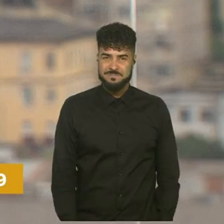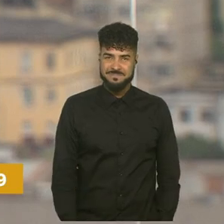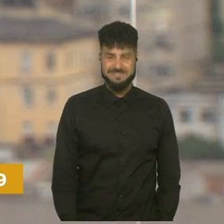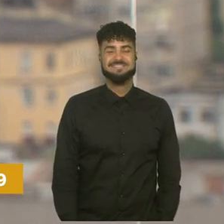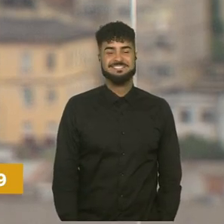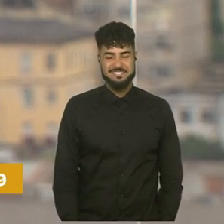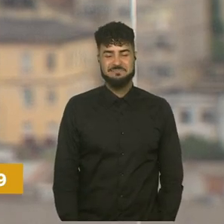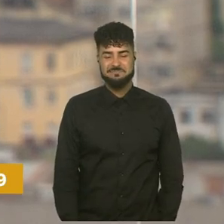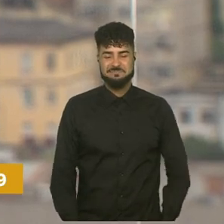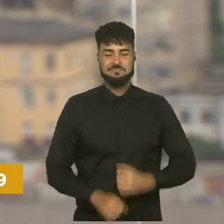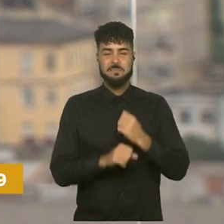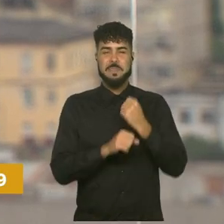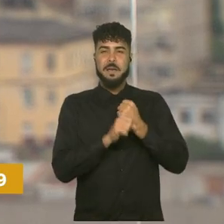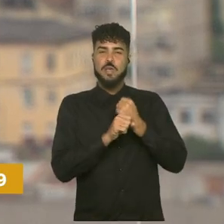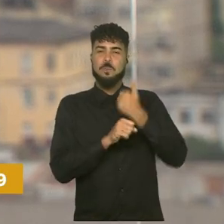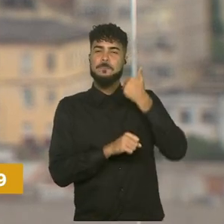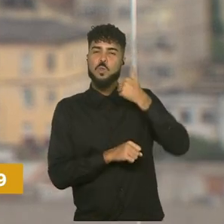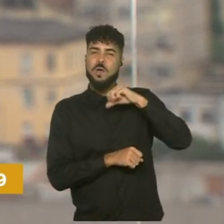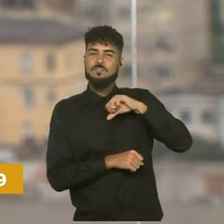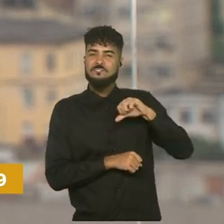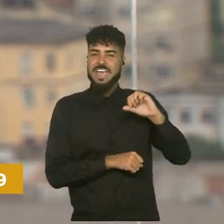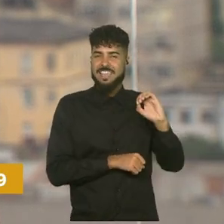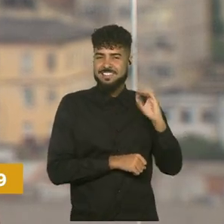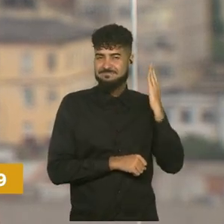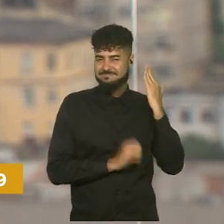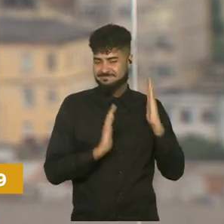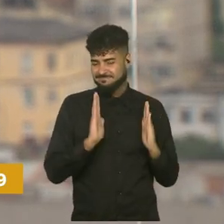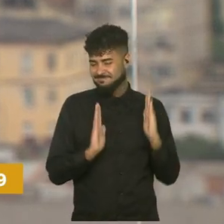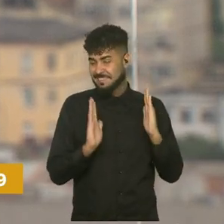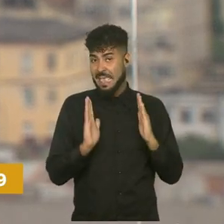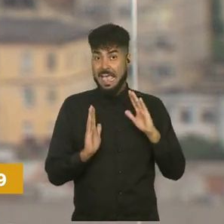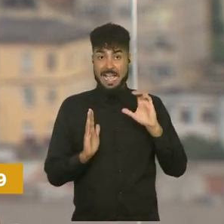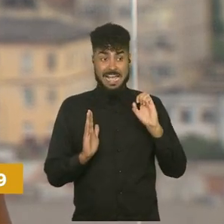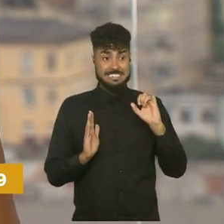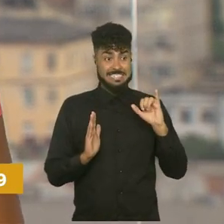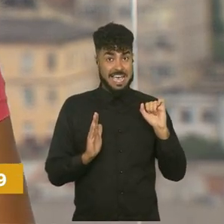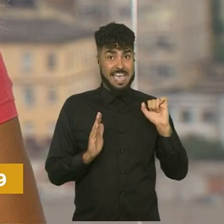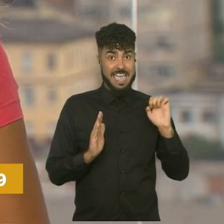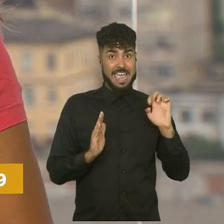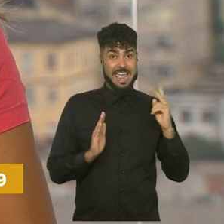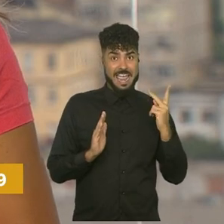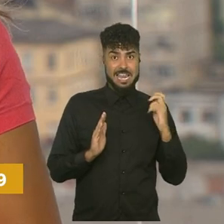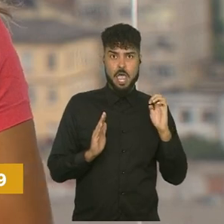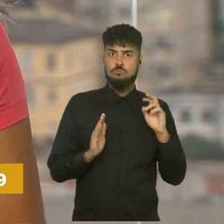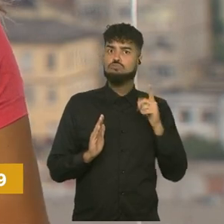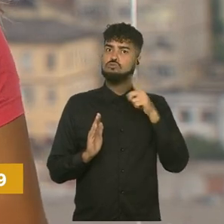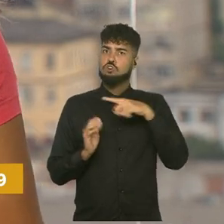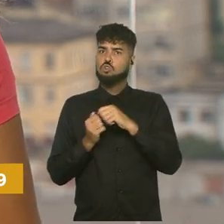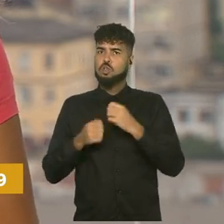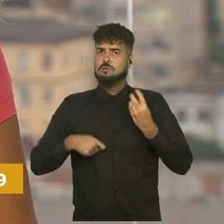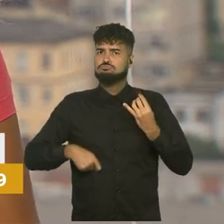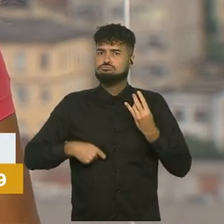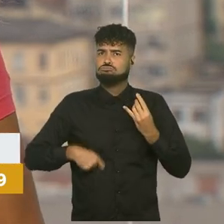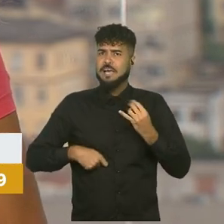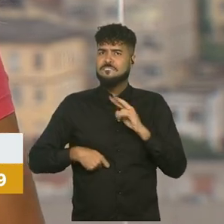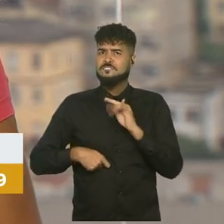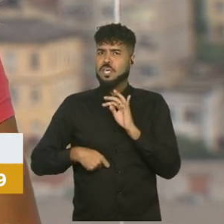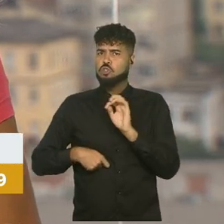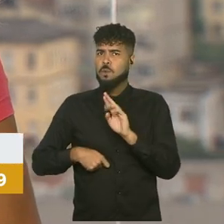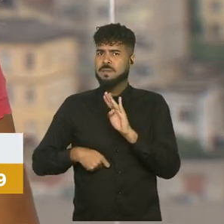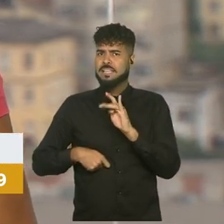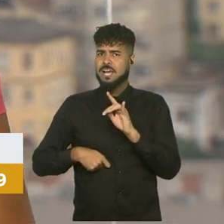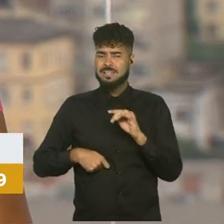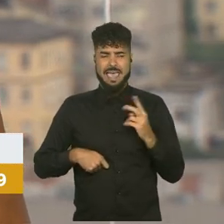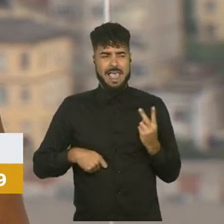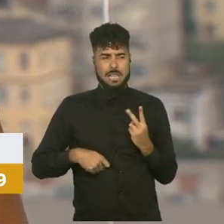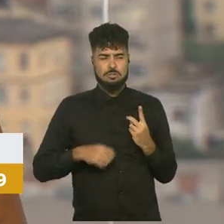Nos anos 90, cantora Kassia Ehler gravou um disco ao lado do guitarrista Victor Biglione. O registro, que tem clássicos do blues,